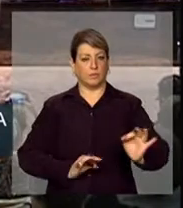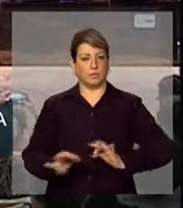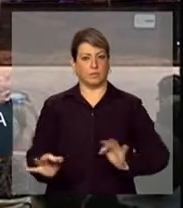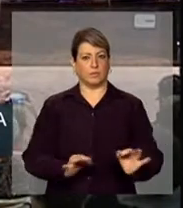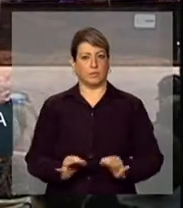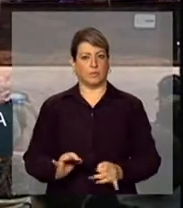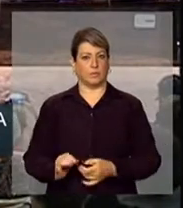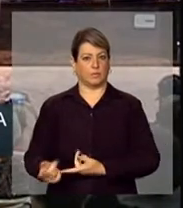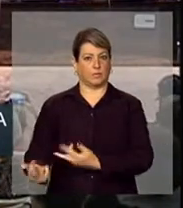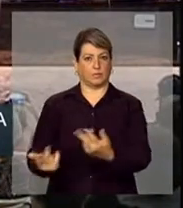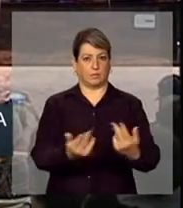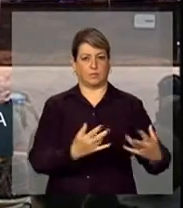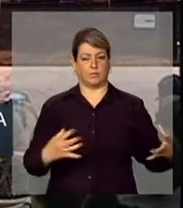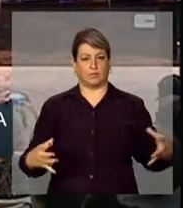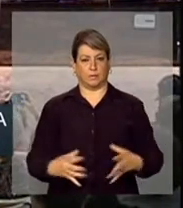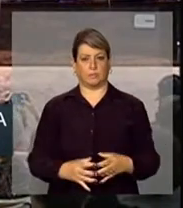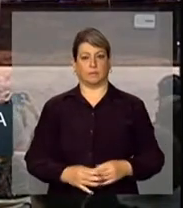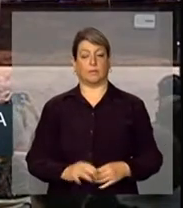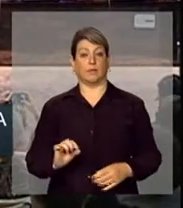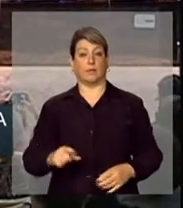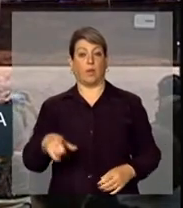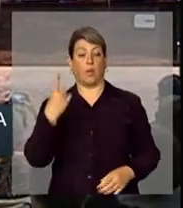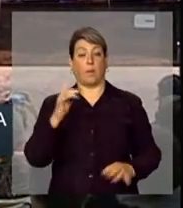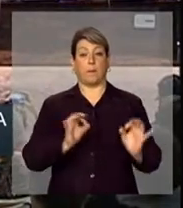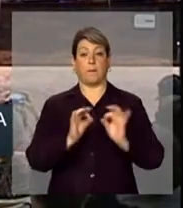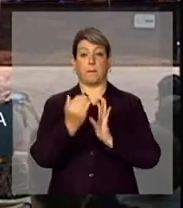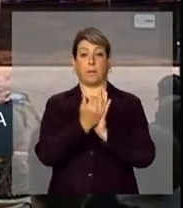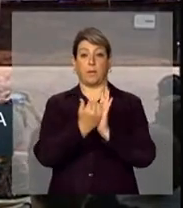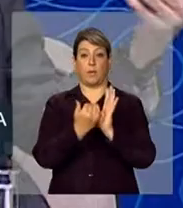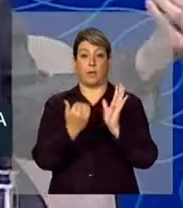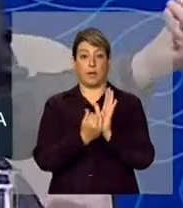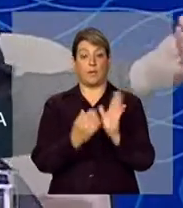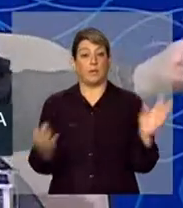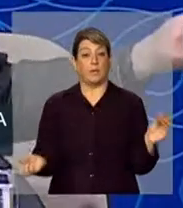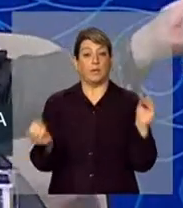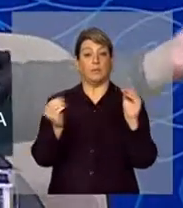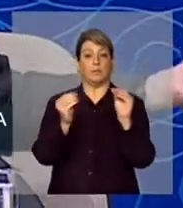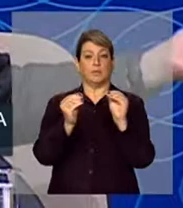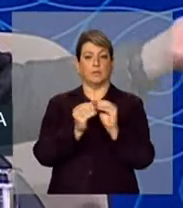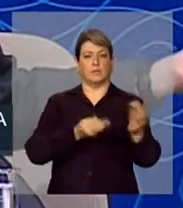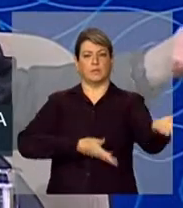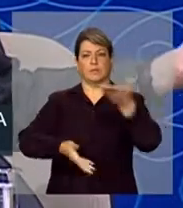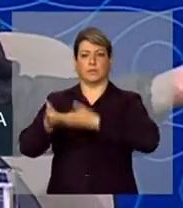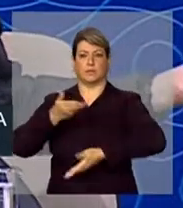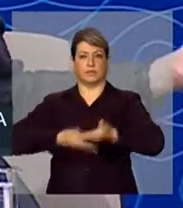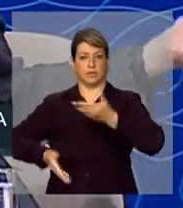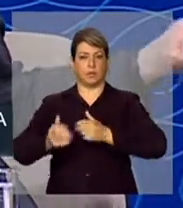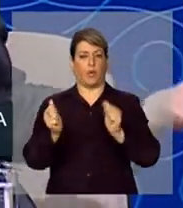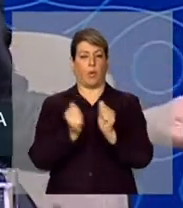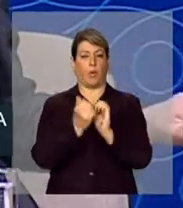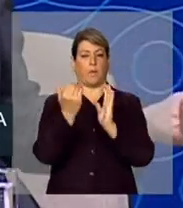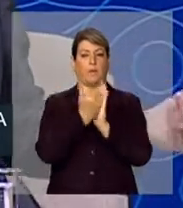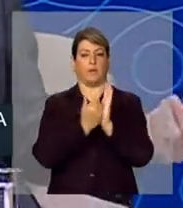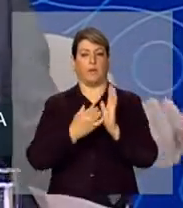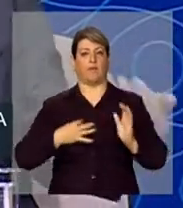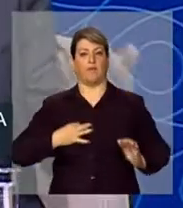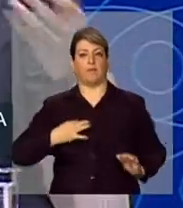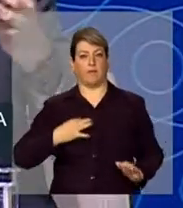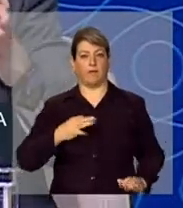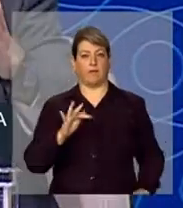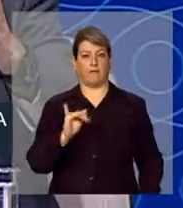convergente. Em primeiro lugar, um programa que é complementar e articulado com o programa de voluntários da FIFA,